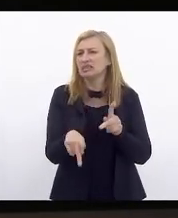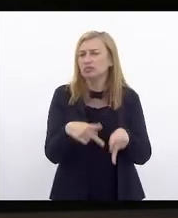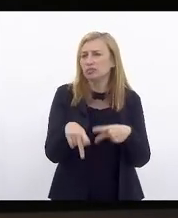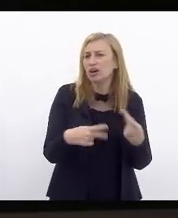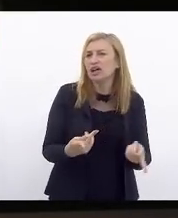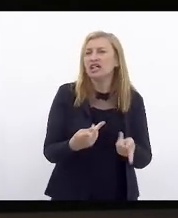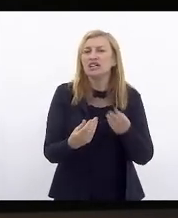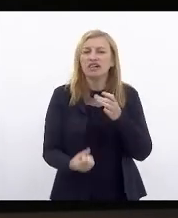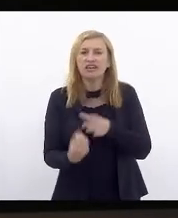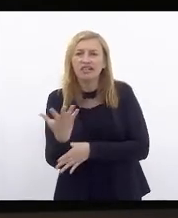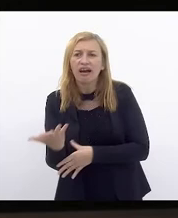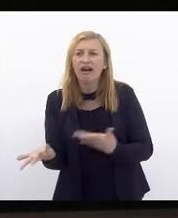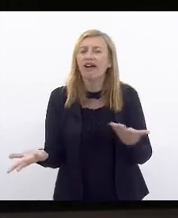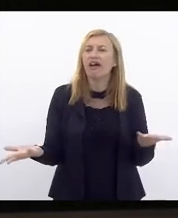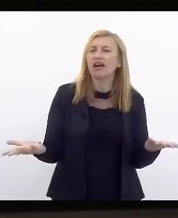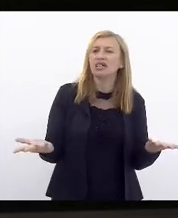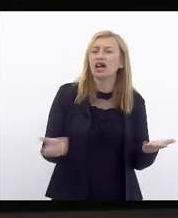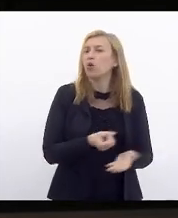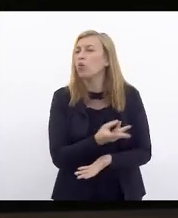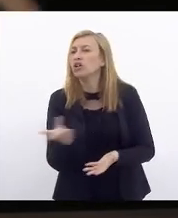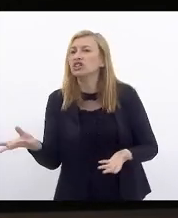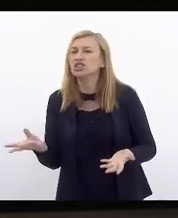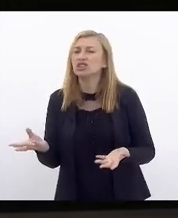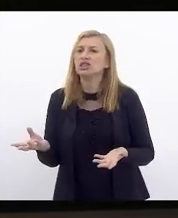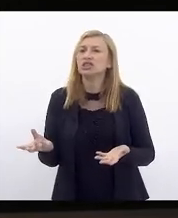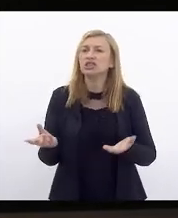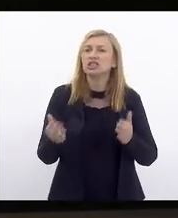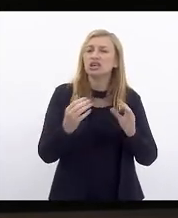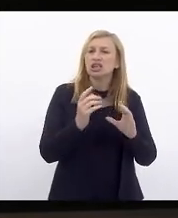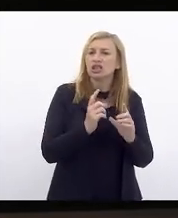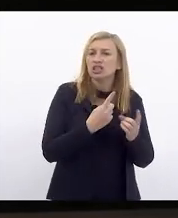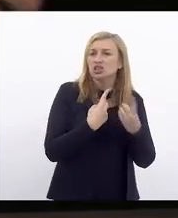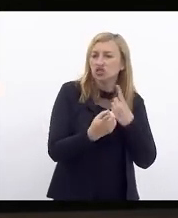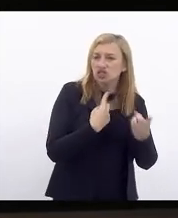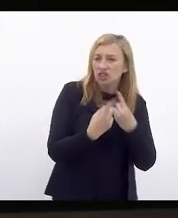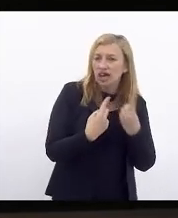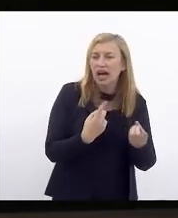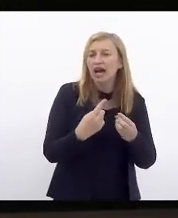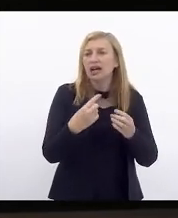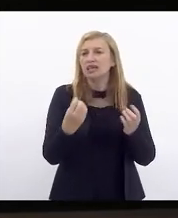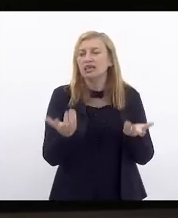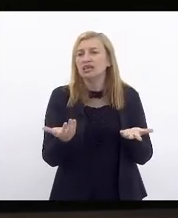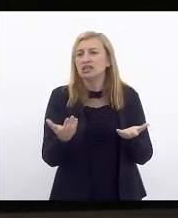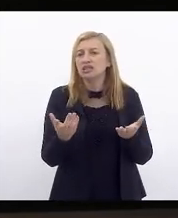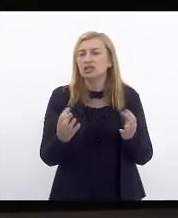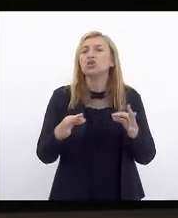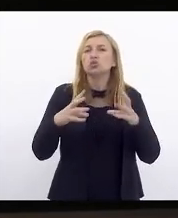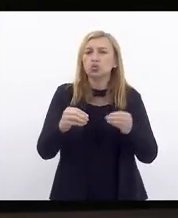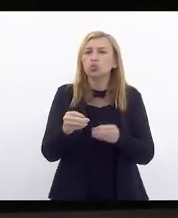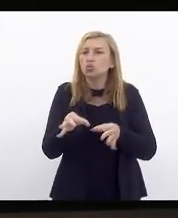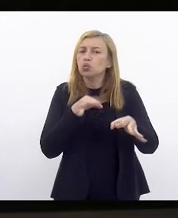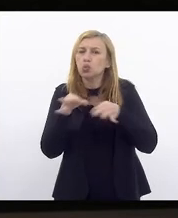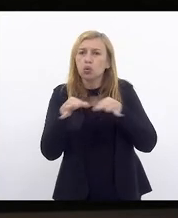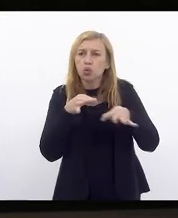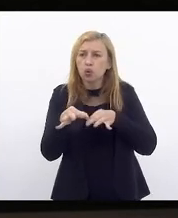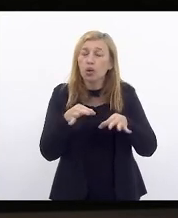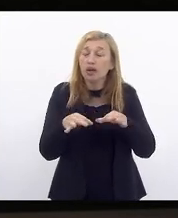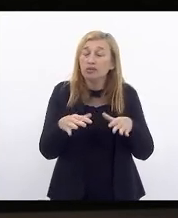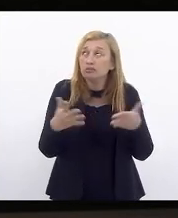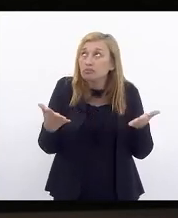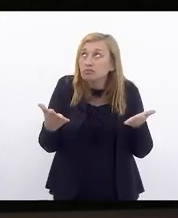realizar, a quantidade de estradas vicinais que vão ser executadas. Olha,